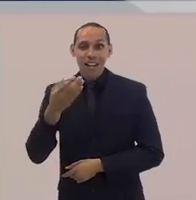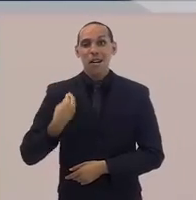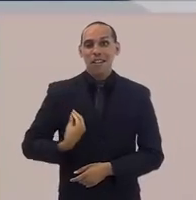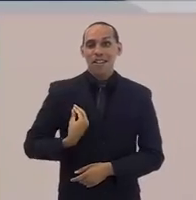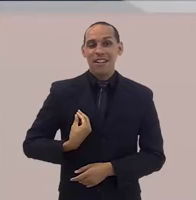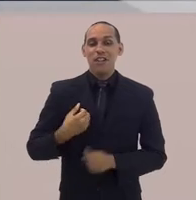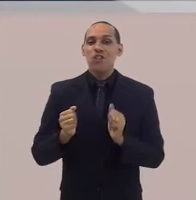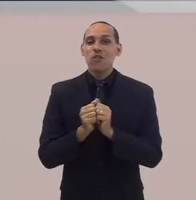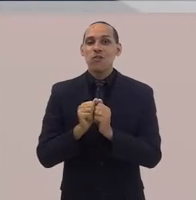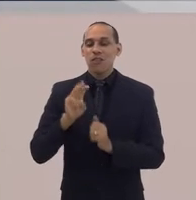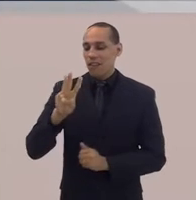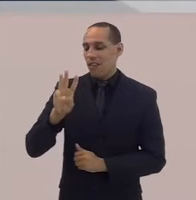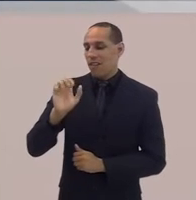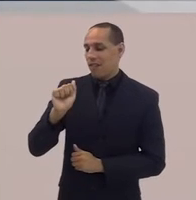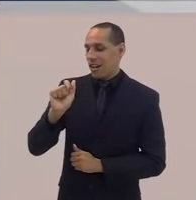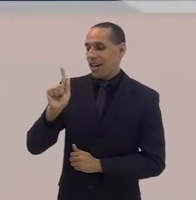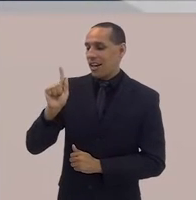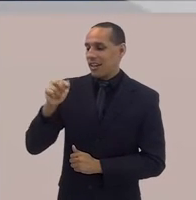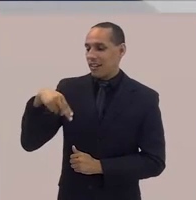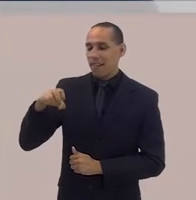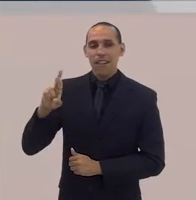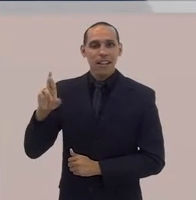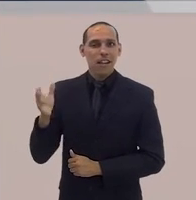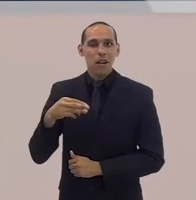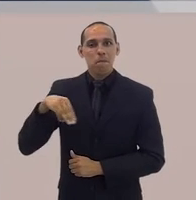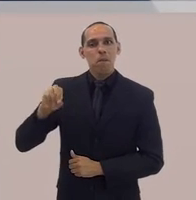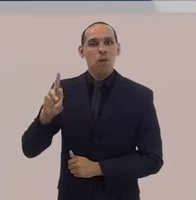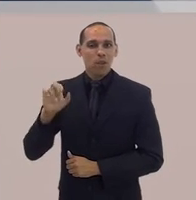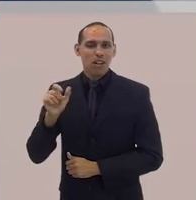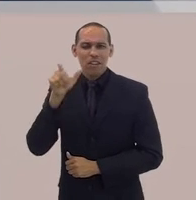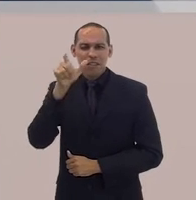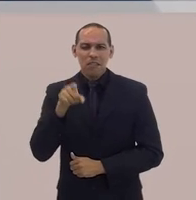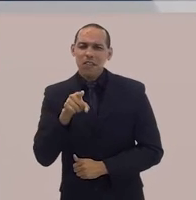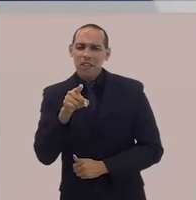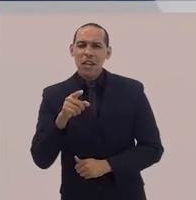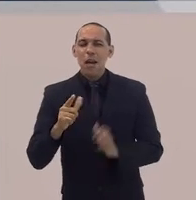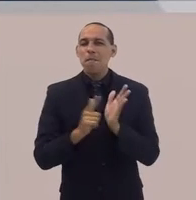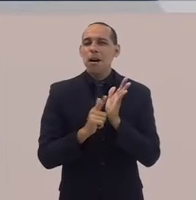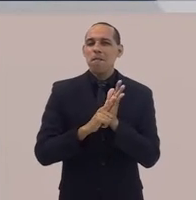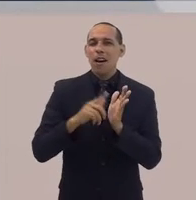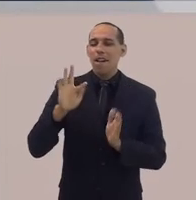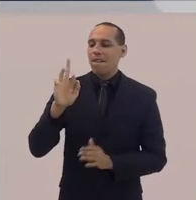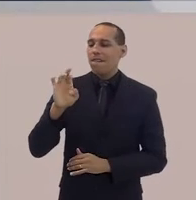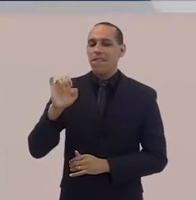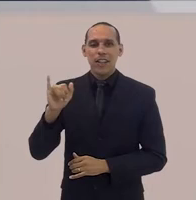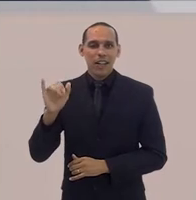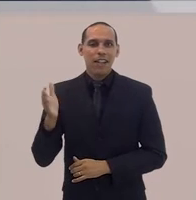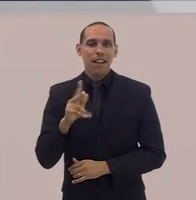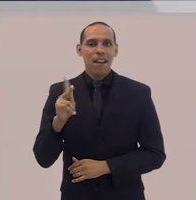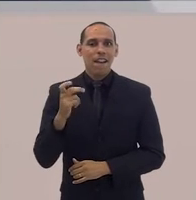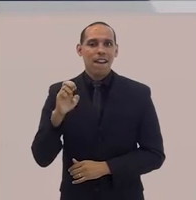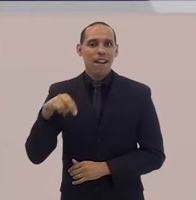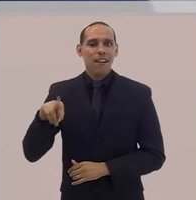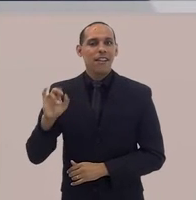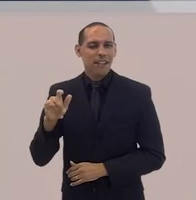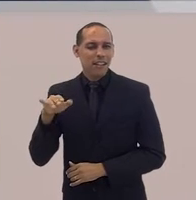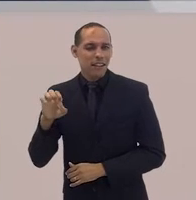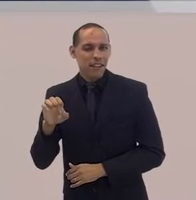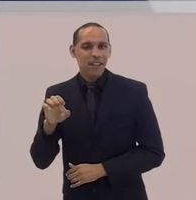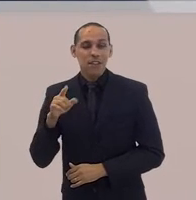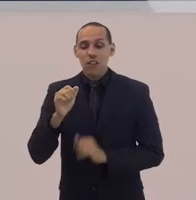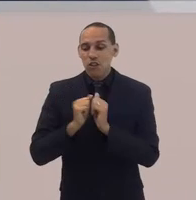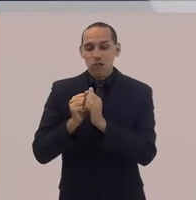Moura. E aí, no papel do Frei Henrique, o senhor tem um diálogo interessante com Marighella, né?